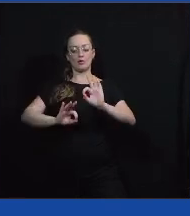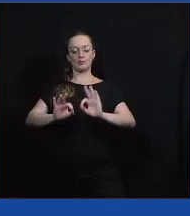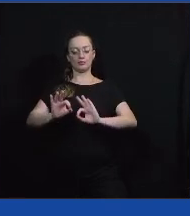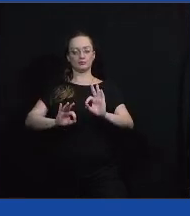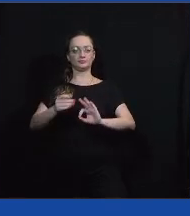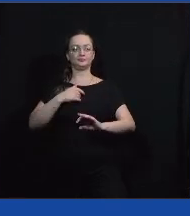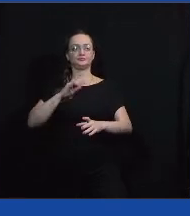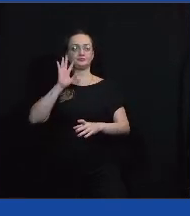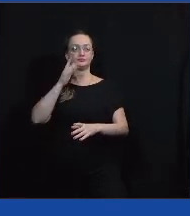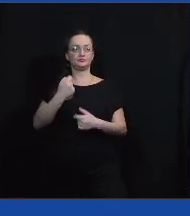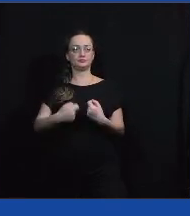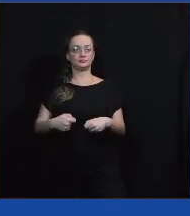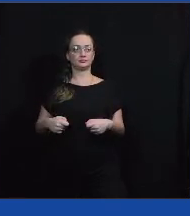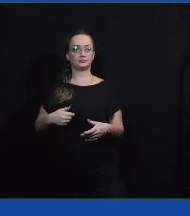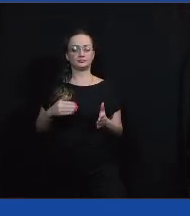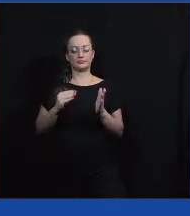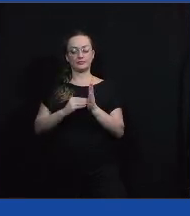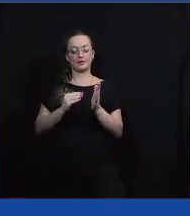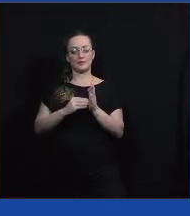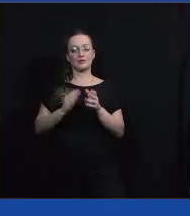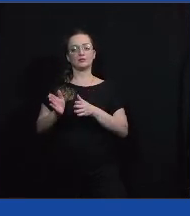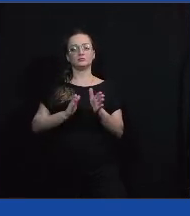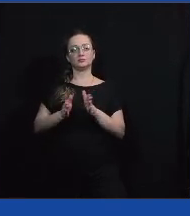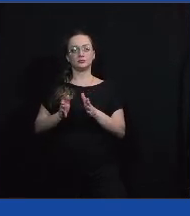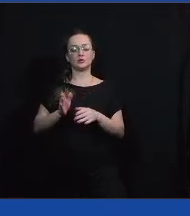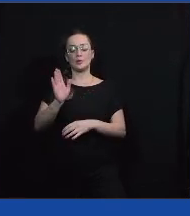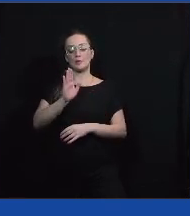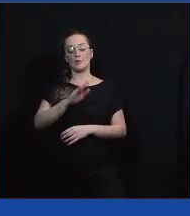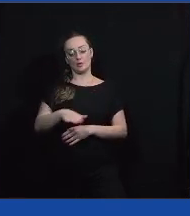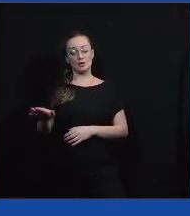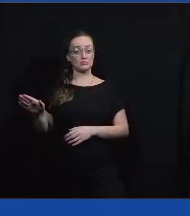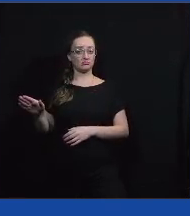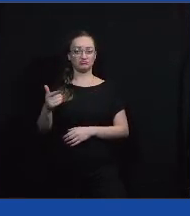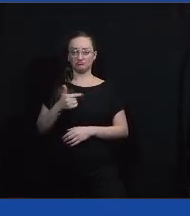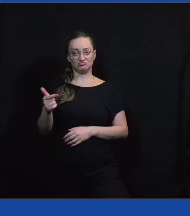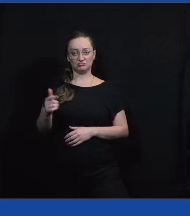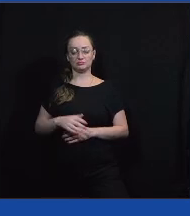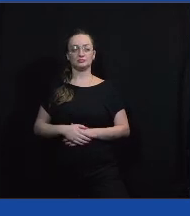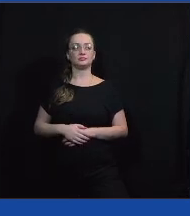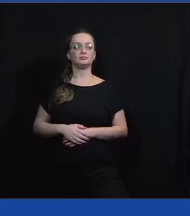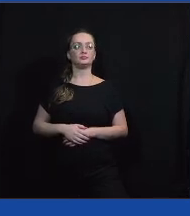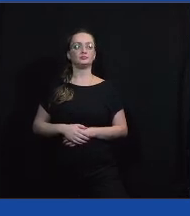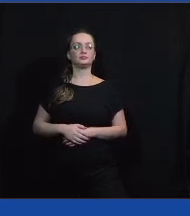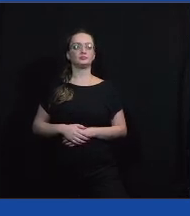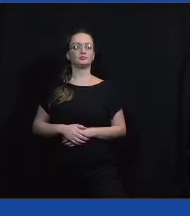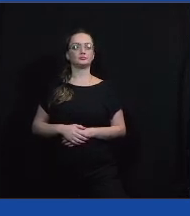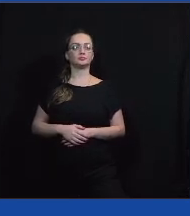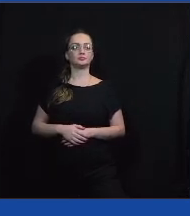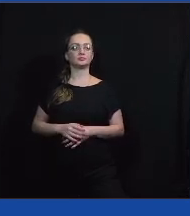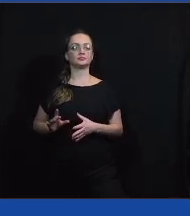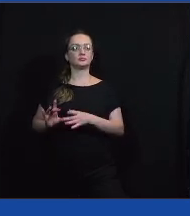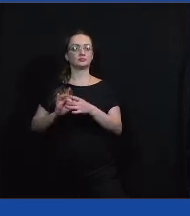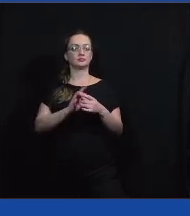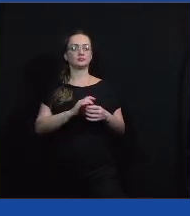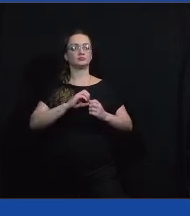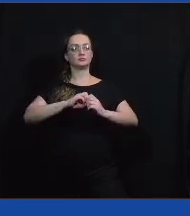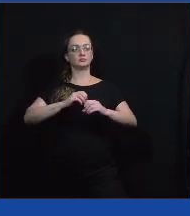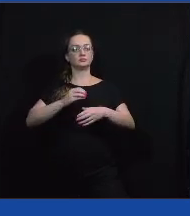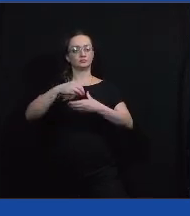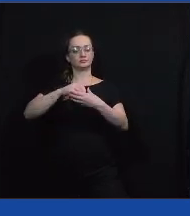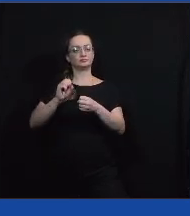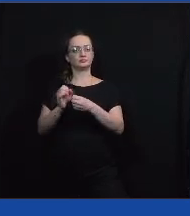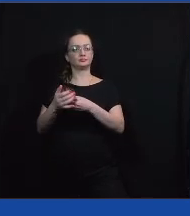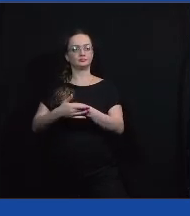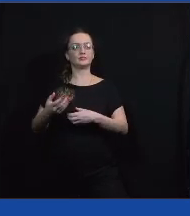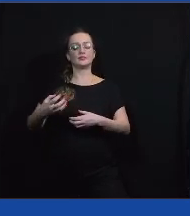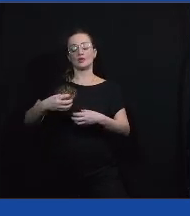queria resolver, que era a falta de acesso à internet pelos alunos, nesse contexto de educação à distância durante a pandemia, a situação